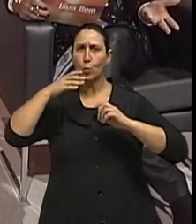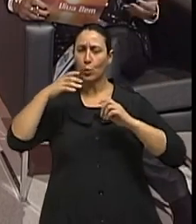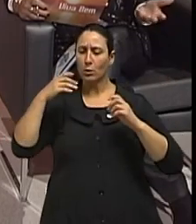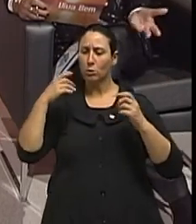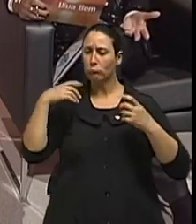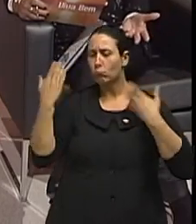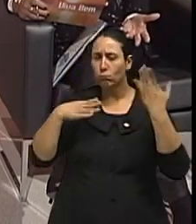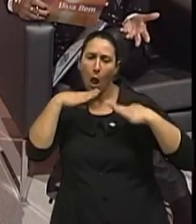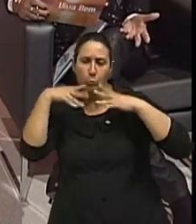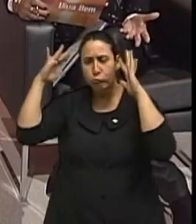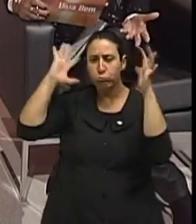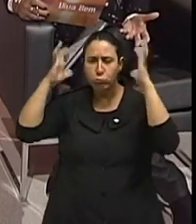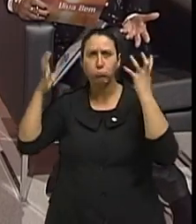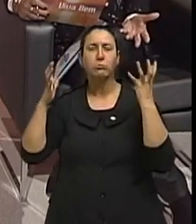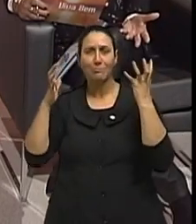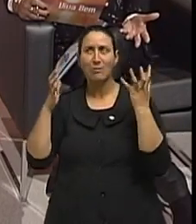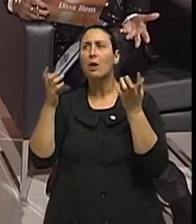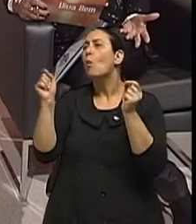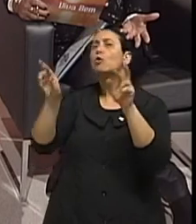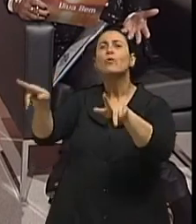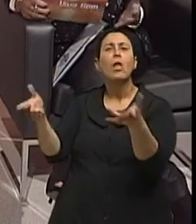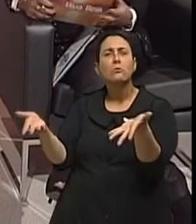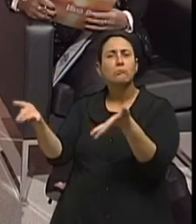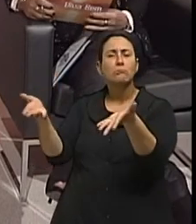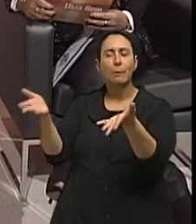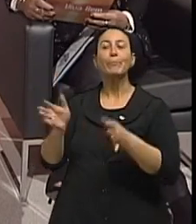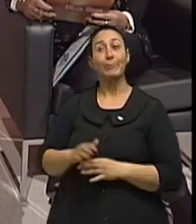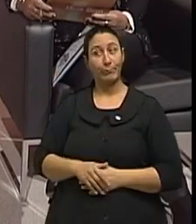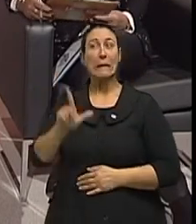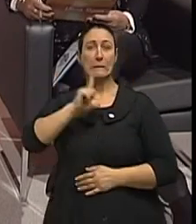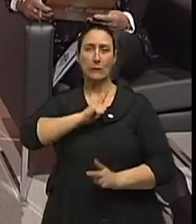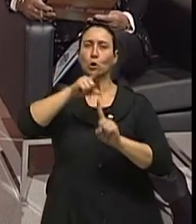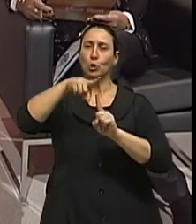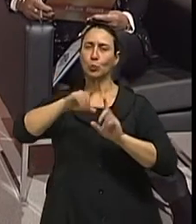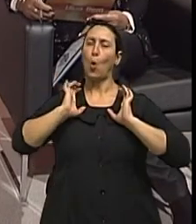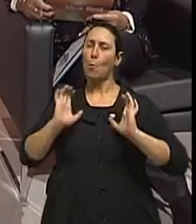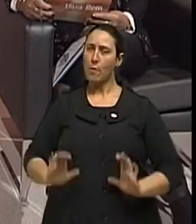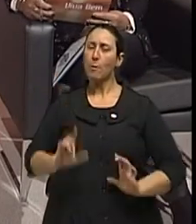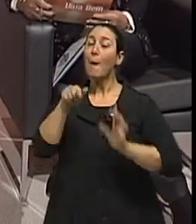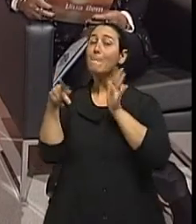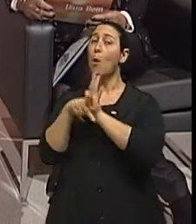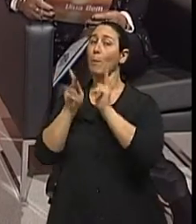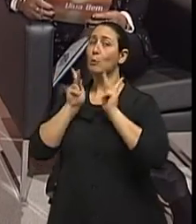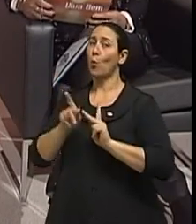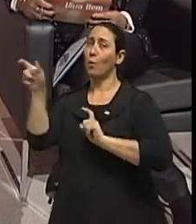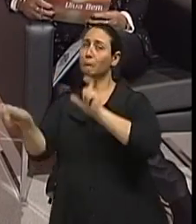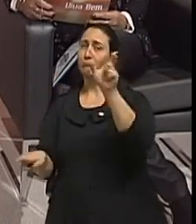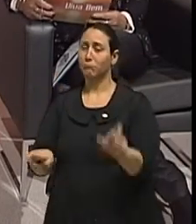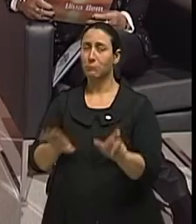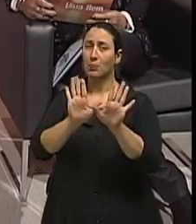mais intenso do que o outro? Claro, nós temos tipos de comportamento que são inerentes à própria pessoa. É parte da